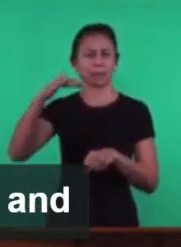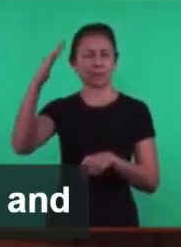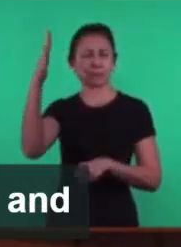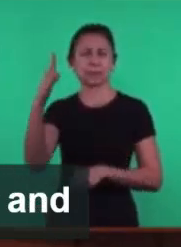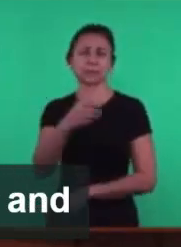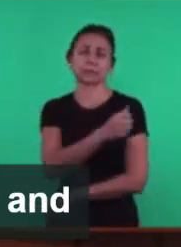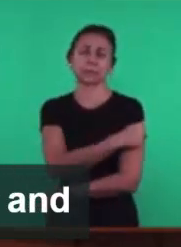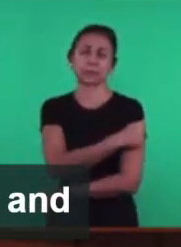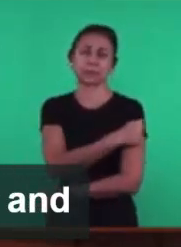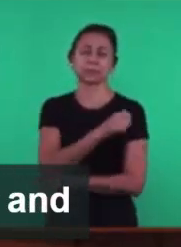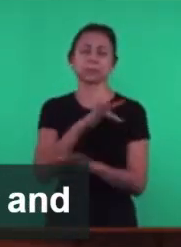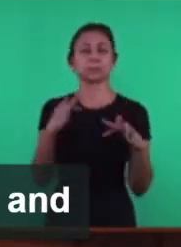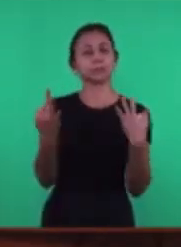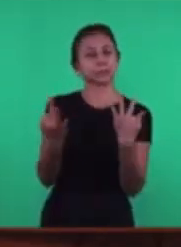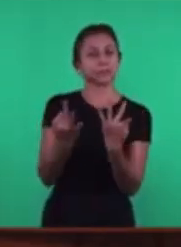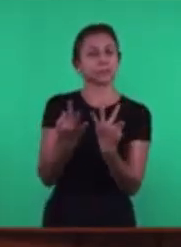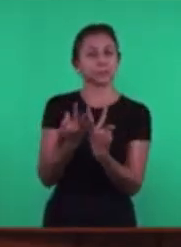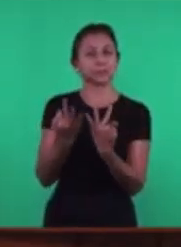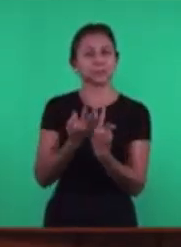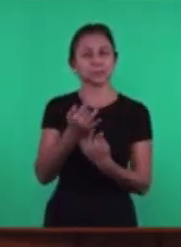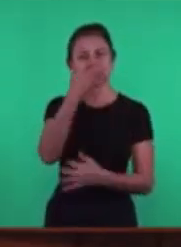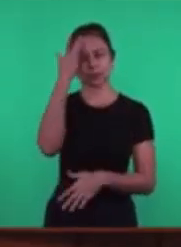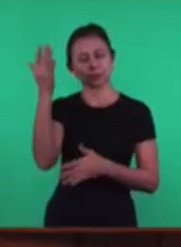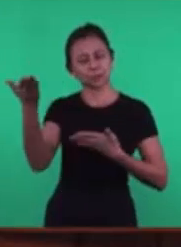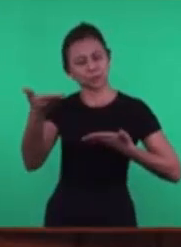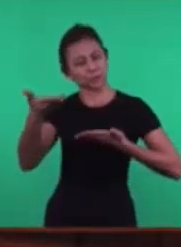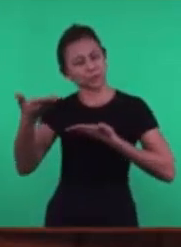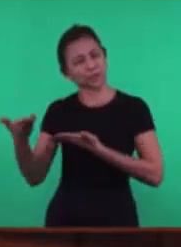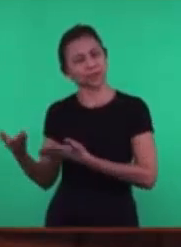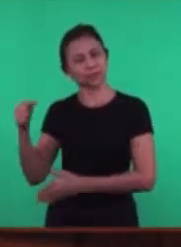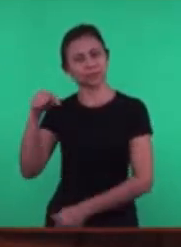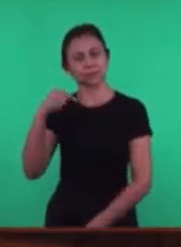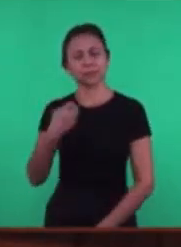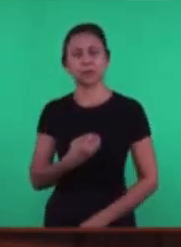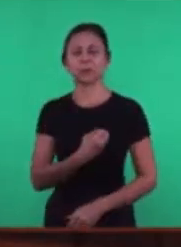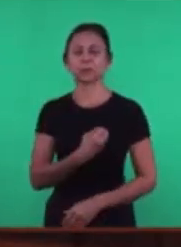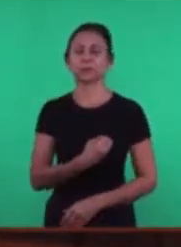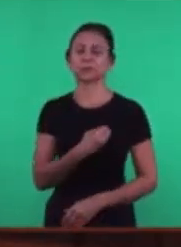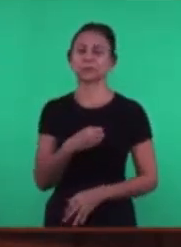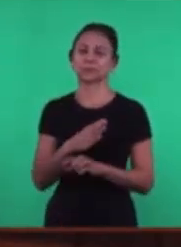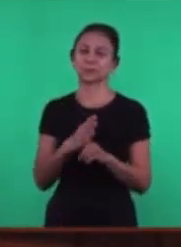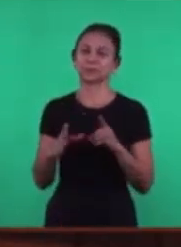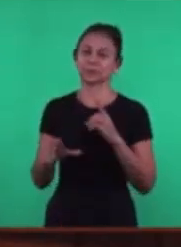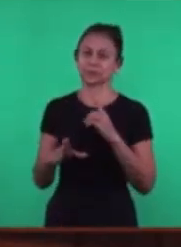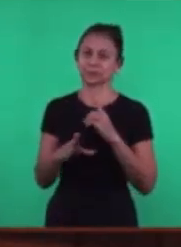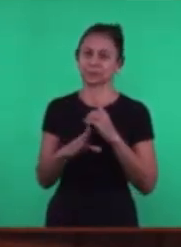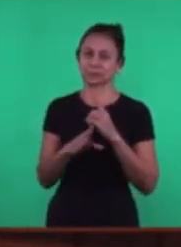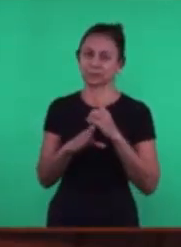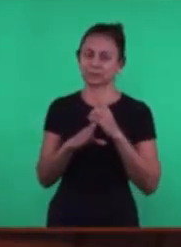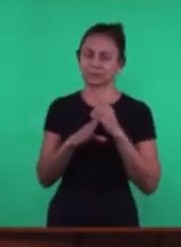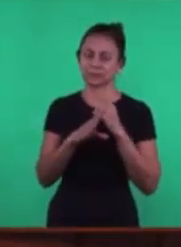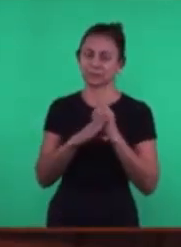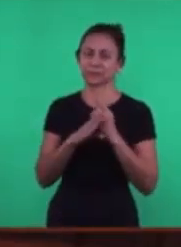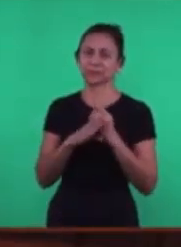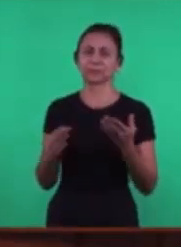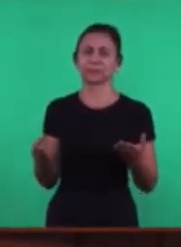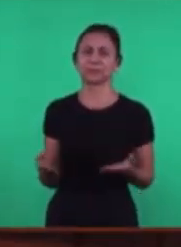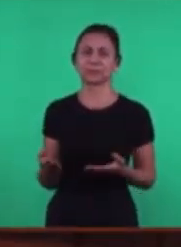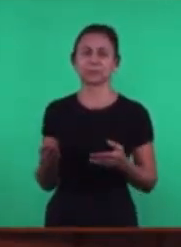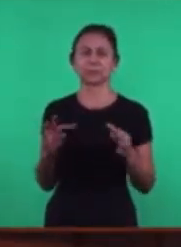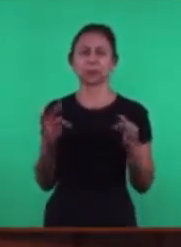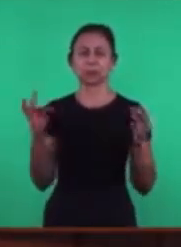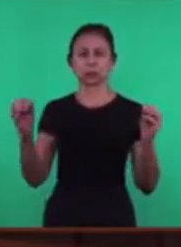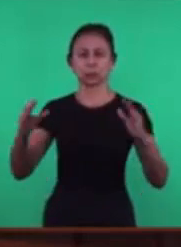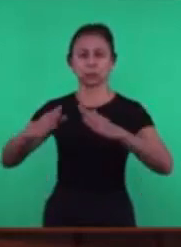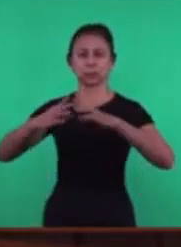alunos e familiares E convidados que estiveram nesse culto Um culto que também foi transmitido para as nossas igrejas